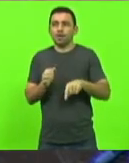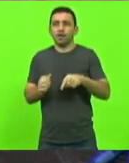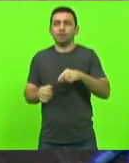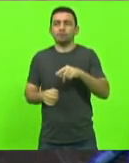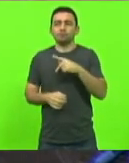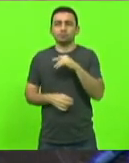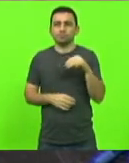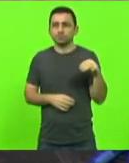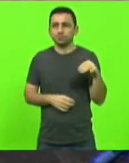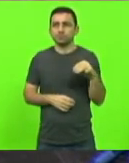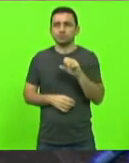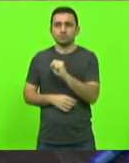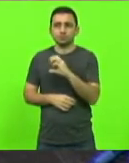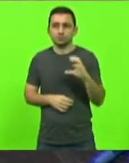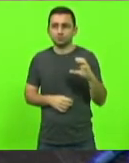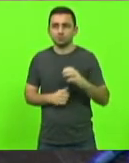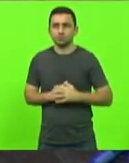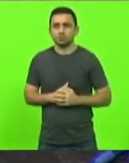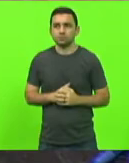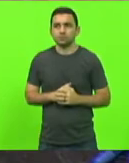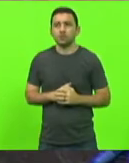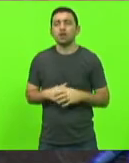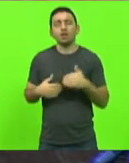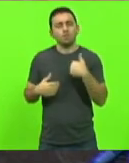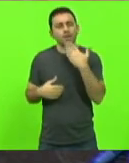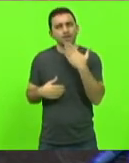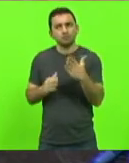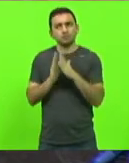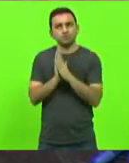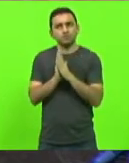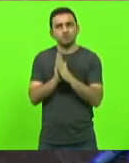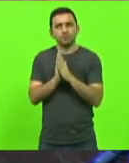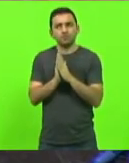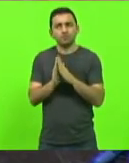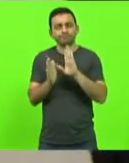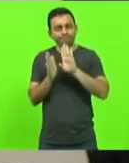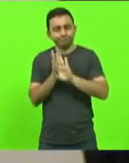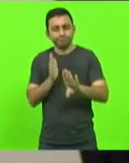Santa Catarina. Seria isso, presidente. Peço, então, pela derrubada do veto.